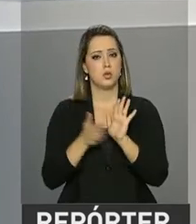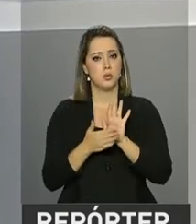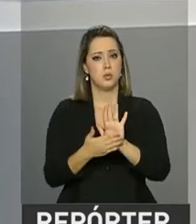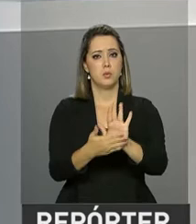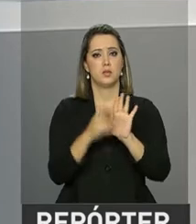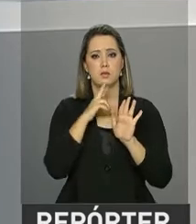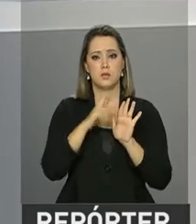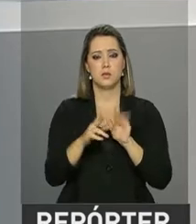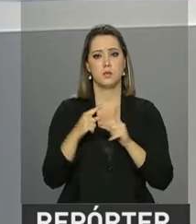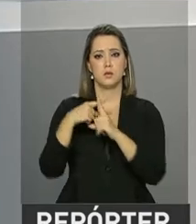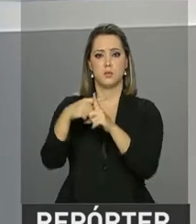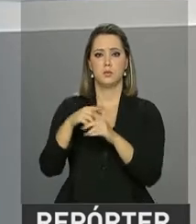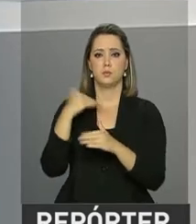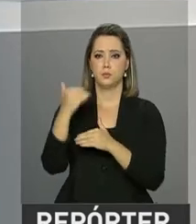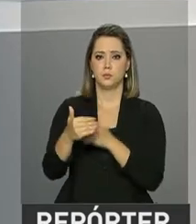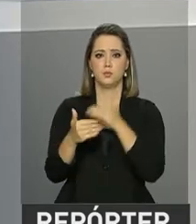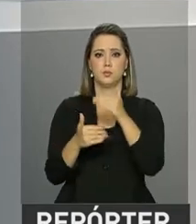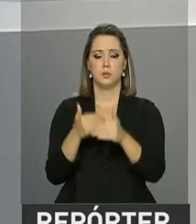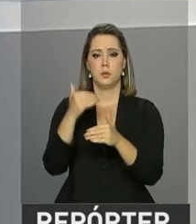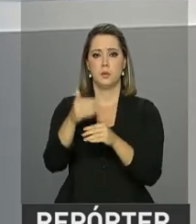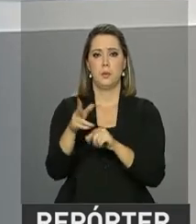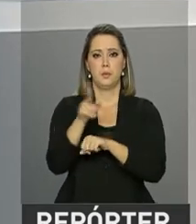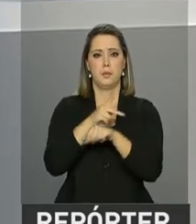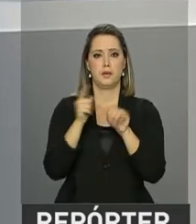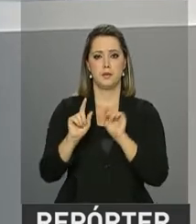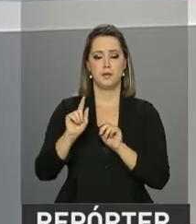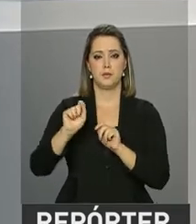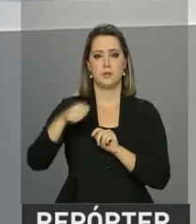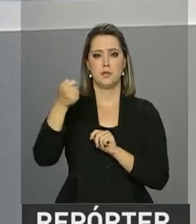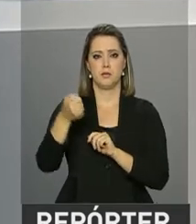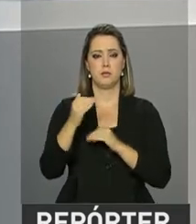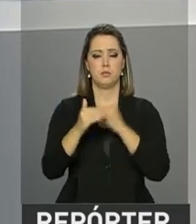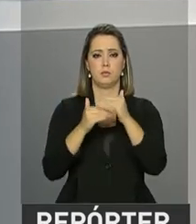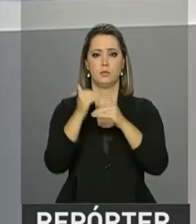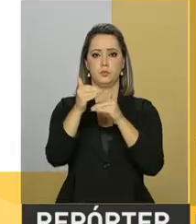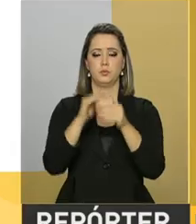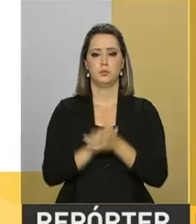positivos à medida que o país registra sinais de crescimento.